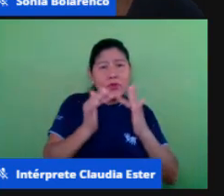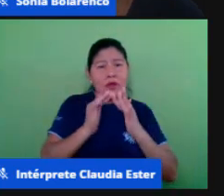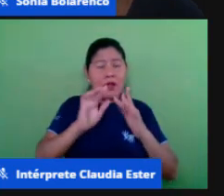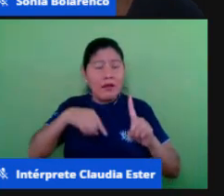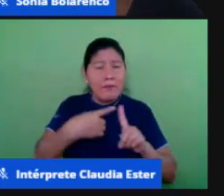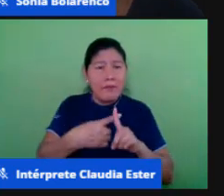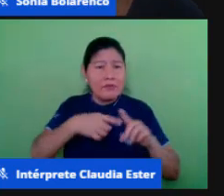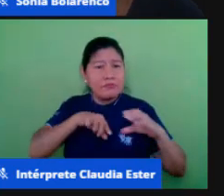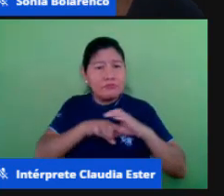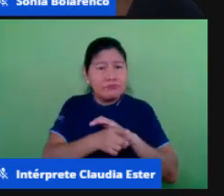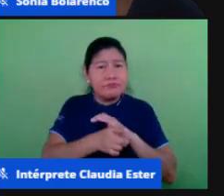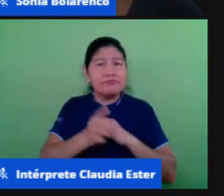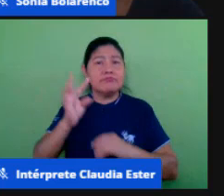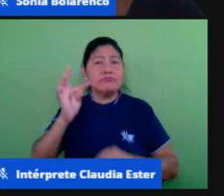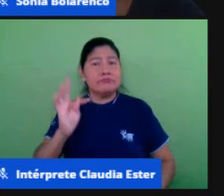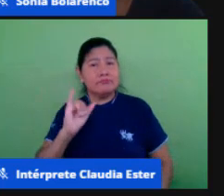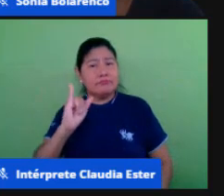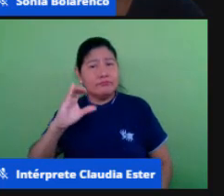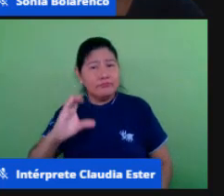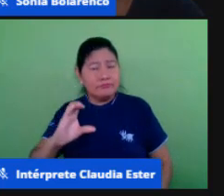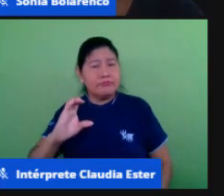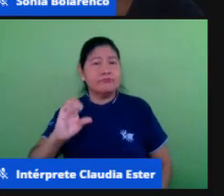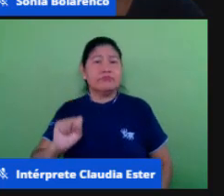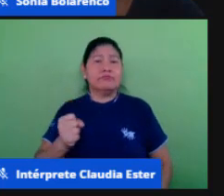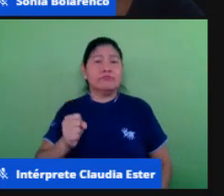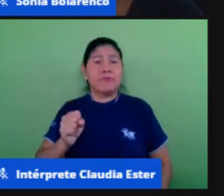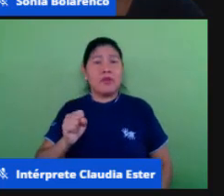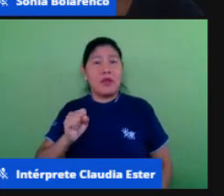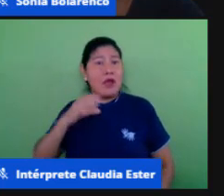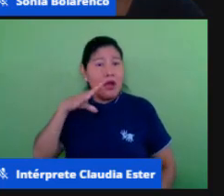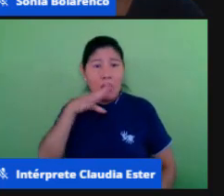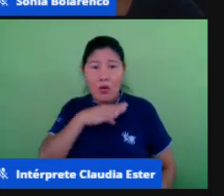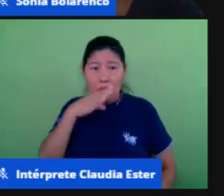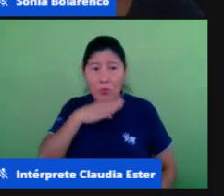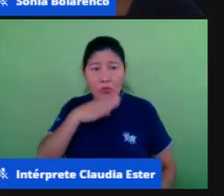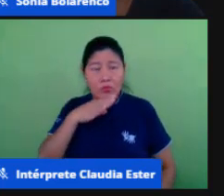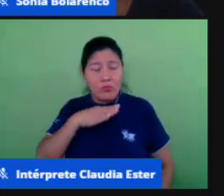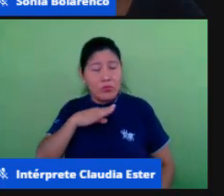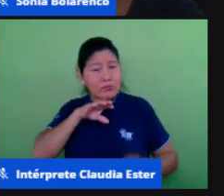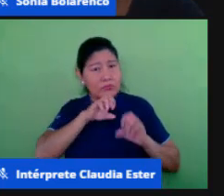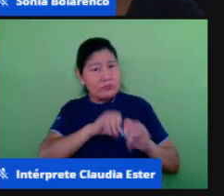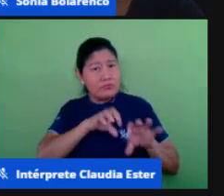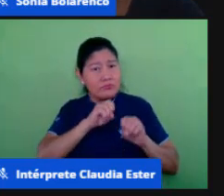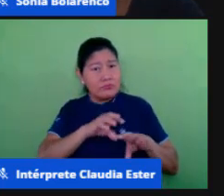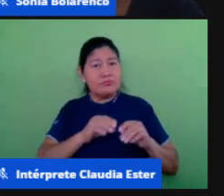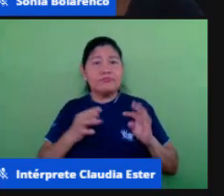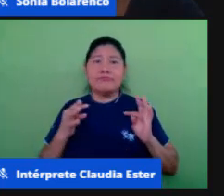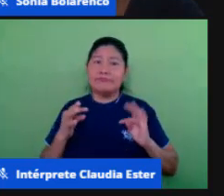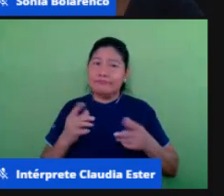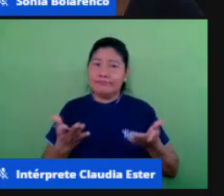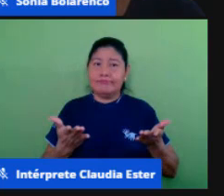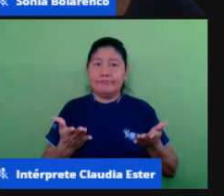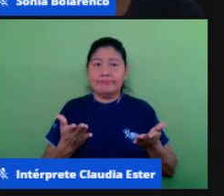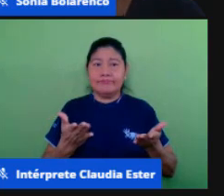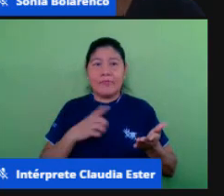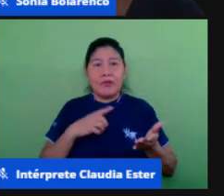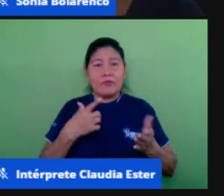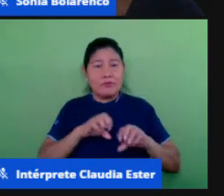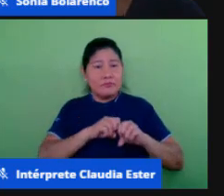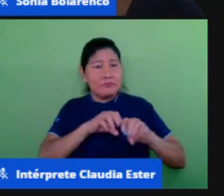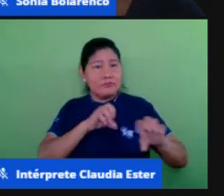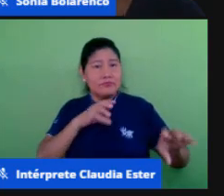urgentemente no ensino não há ensino remoto sem TICs e essa